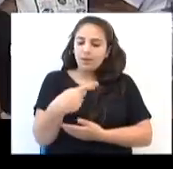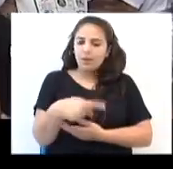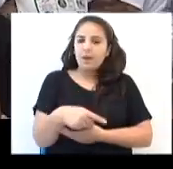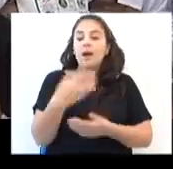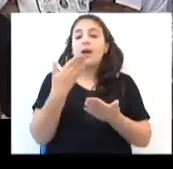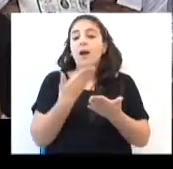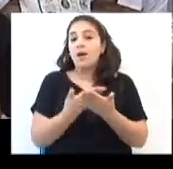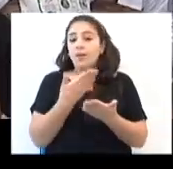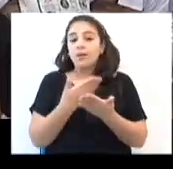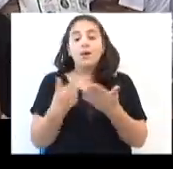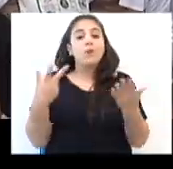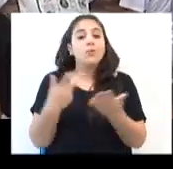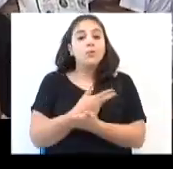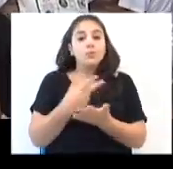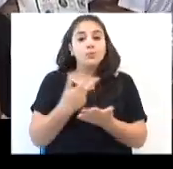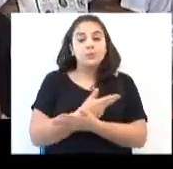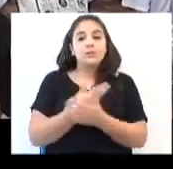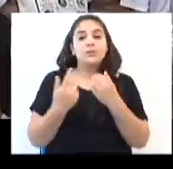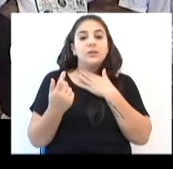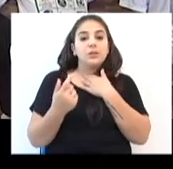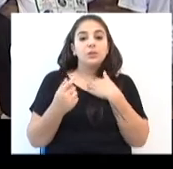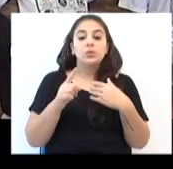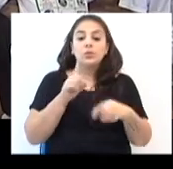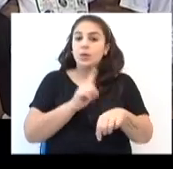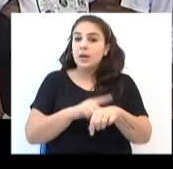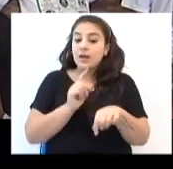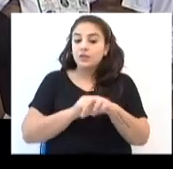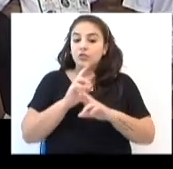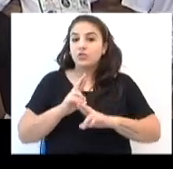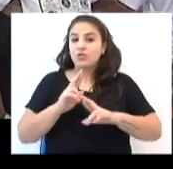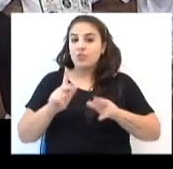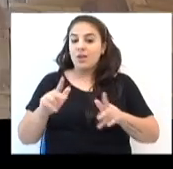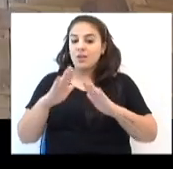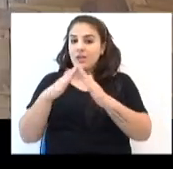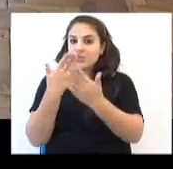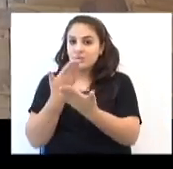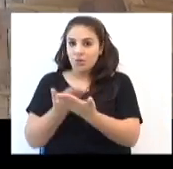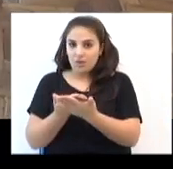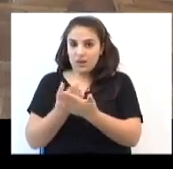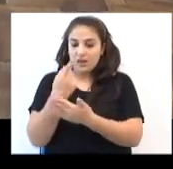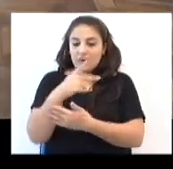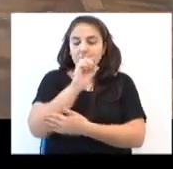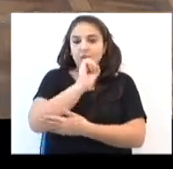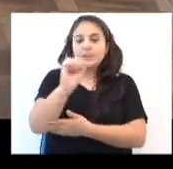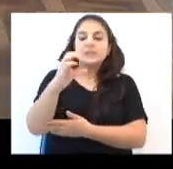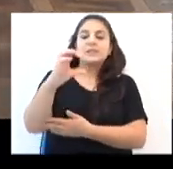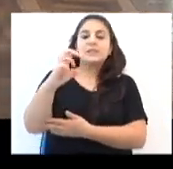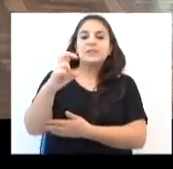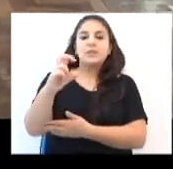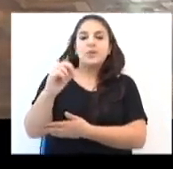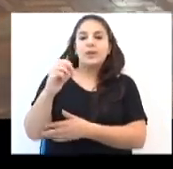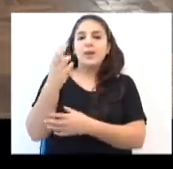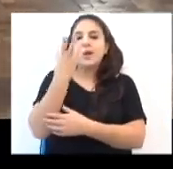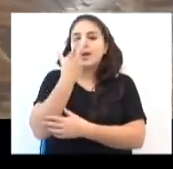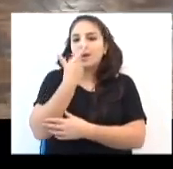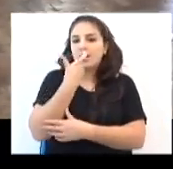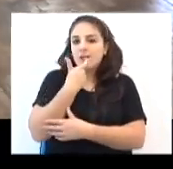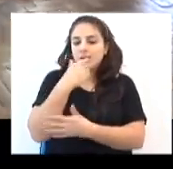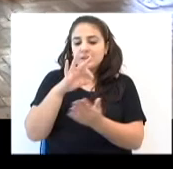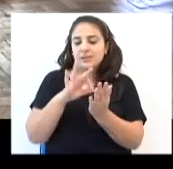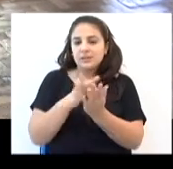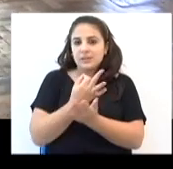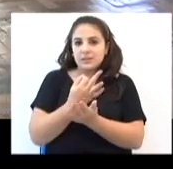Aqui, as aulas acontecem no turno inverso da escola. Neste semestre, 50 crianças estão